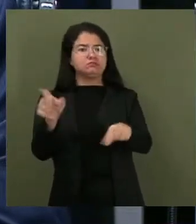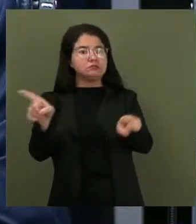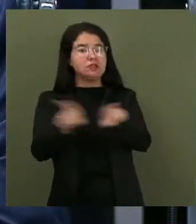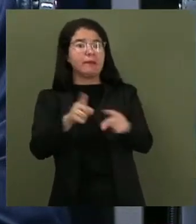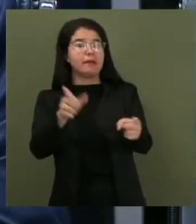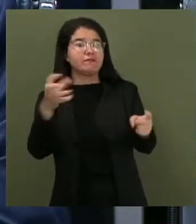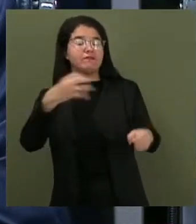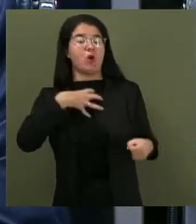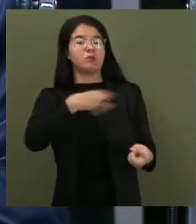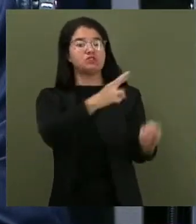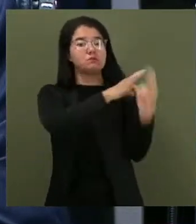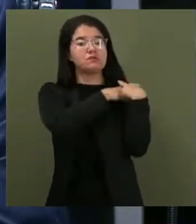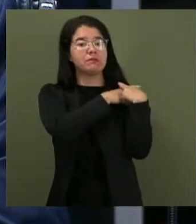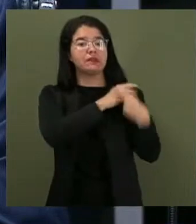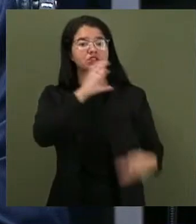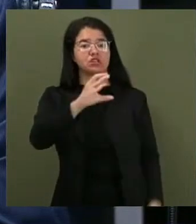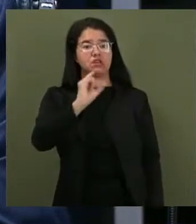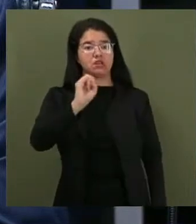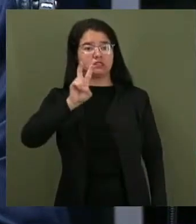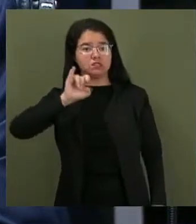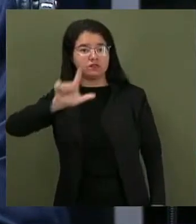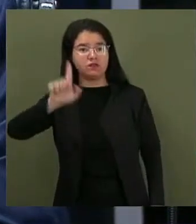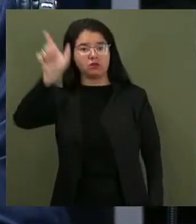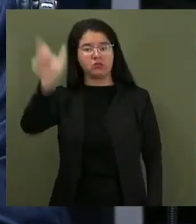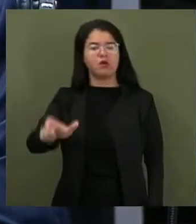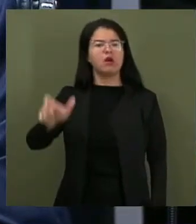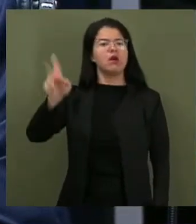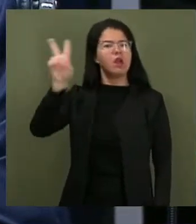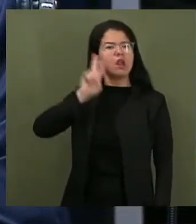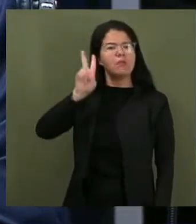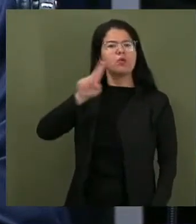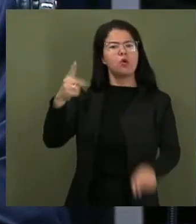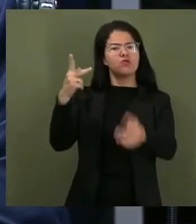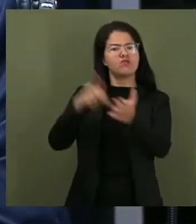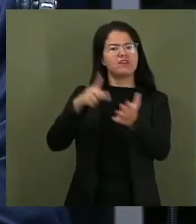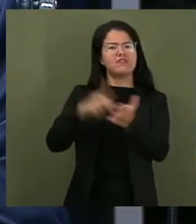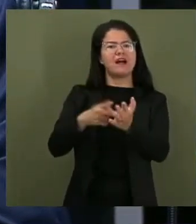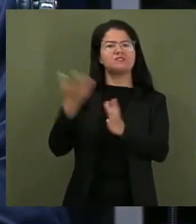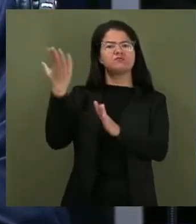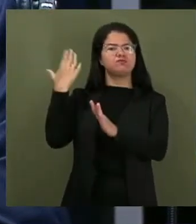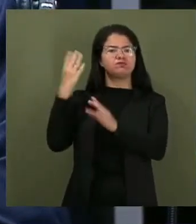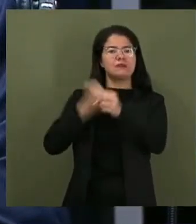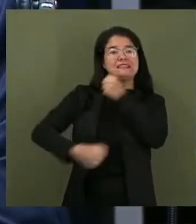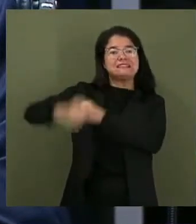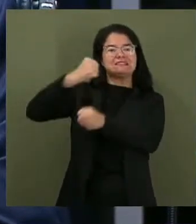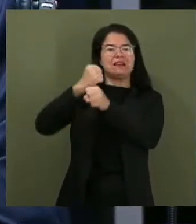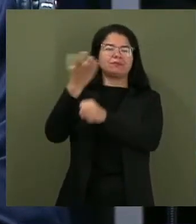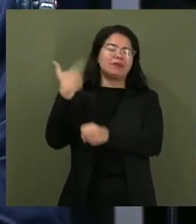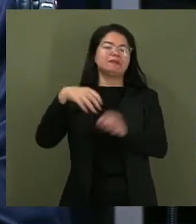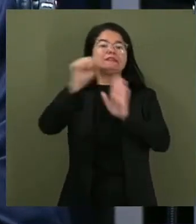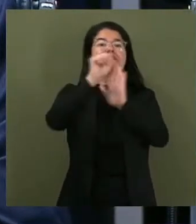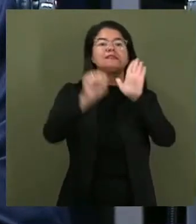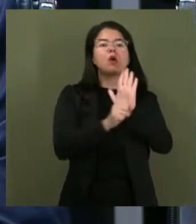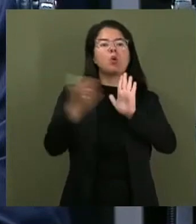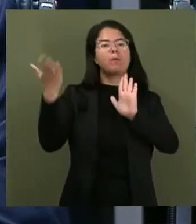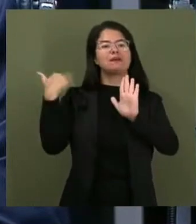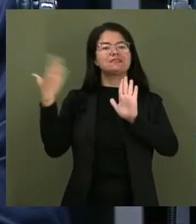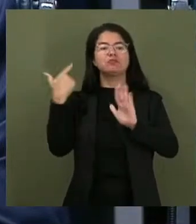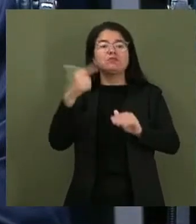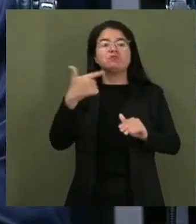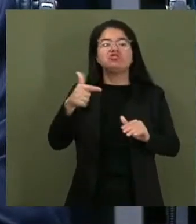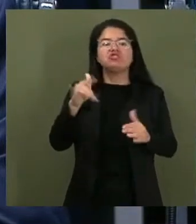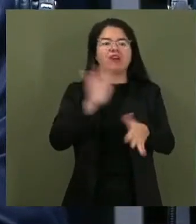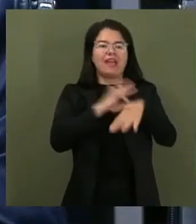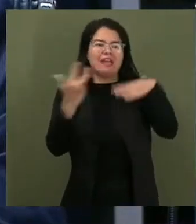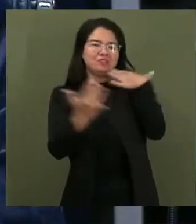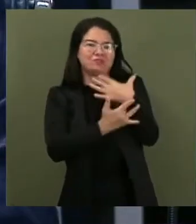importantíssimo. Vossa Excelência lembrou que na virada do século não existiam redes sociais, nós éramos felizes e não